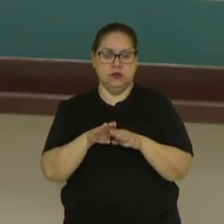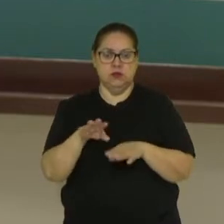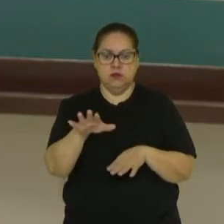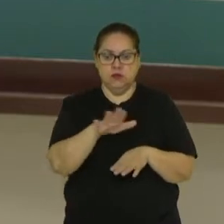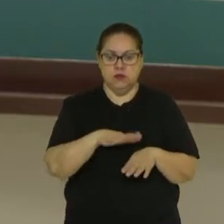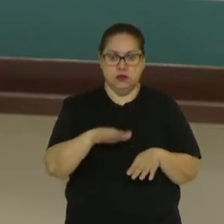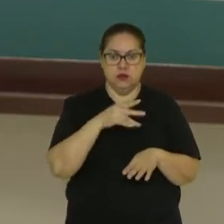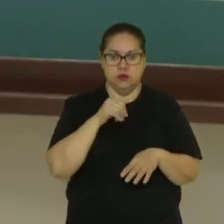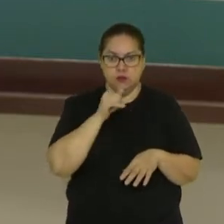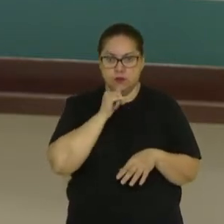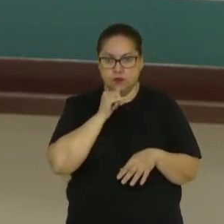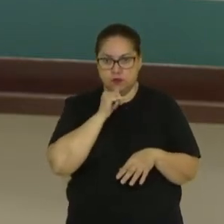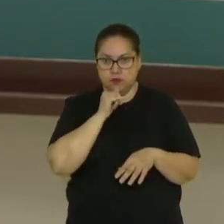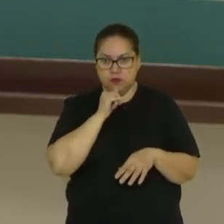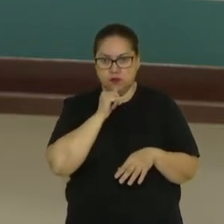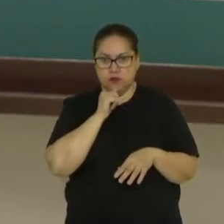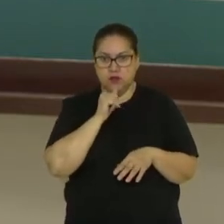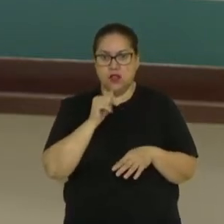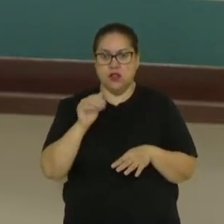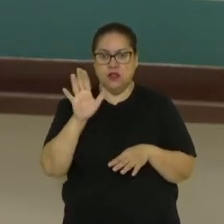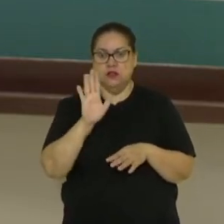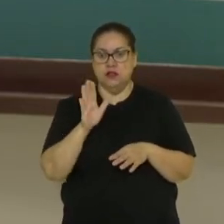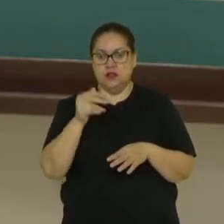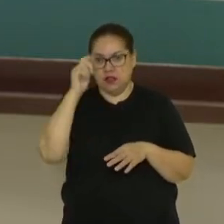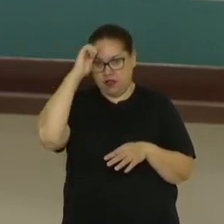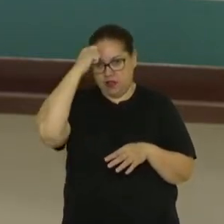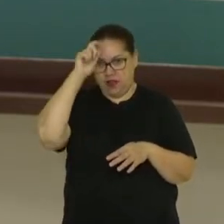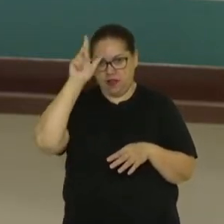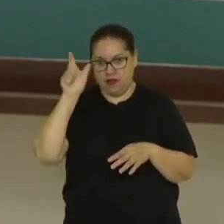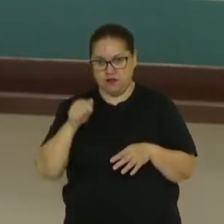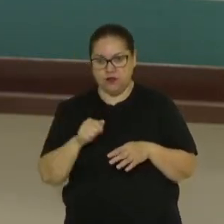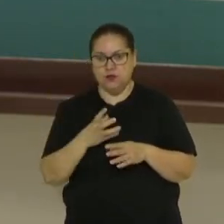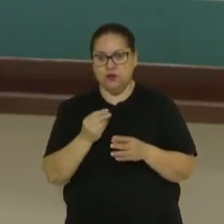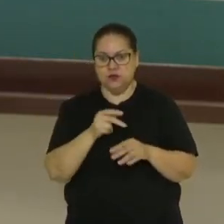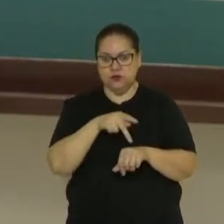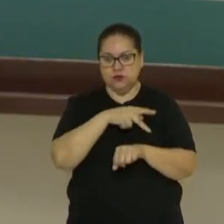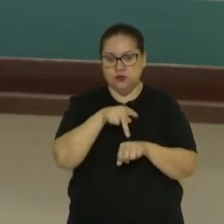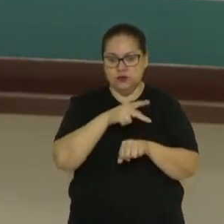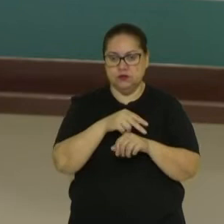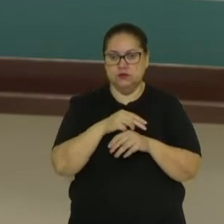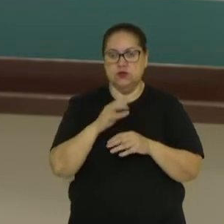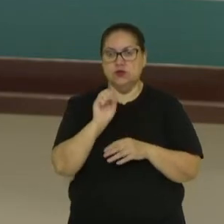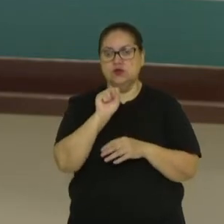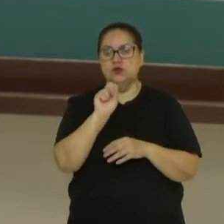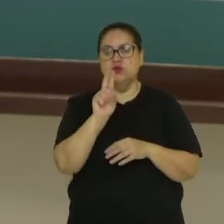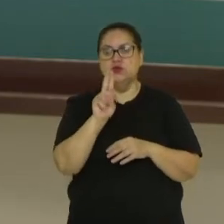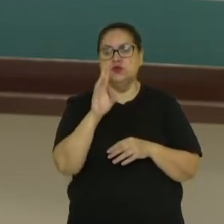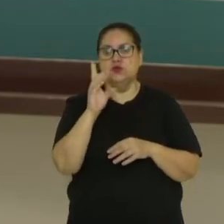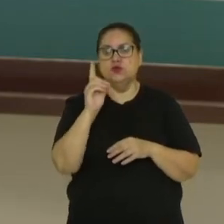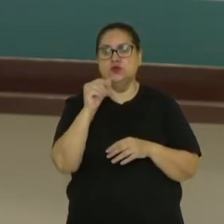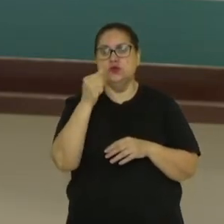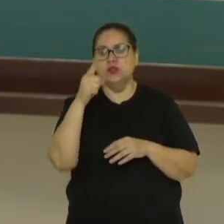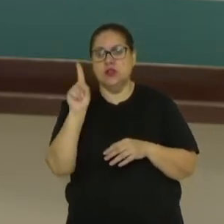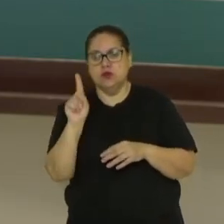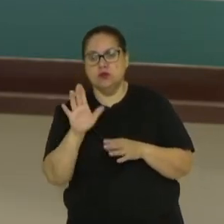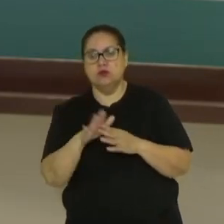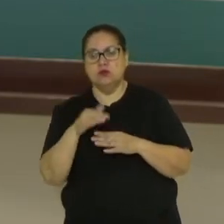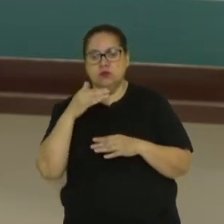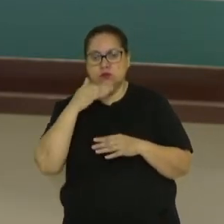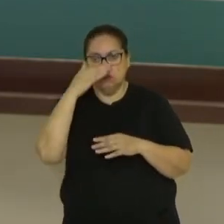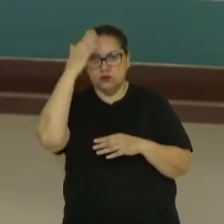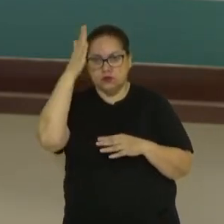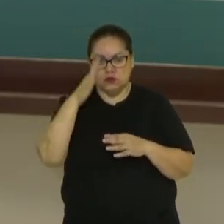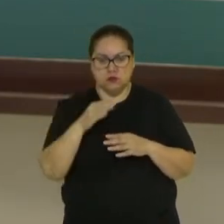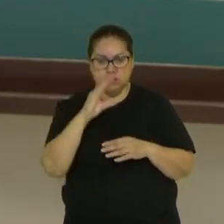subsaariana, né? Da África, onde muitos países como o Sudão, né? Tá um conflito lá entre muçulmanos e